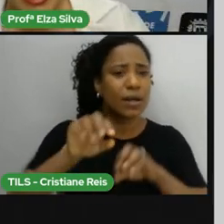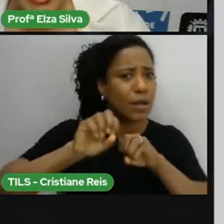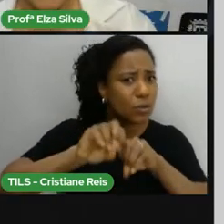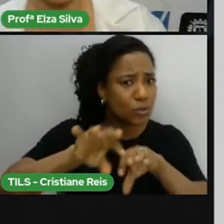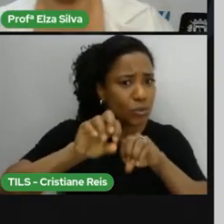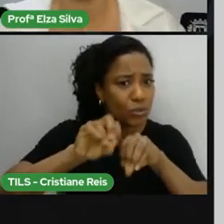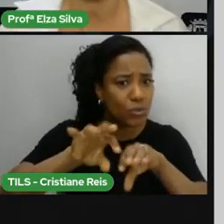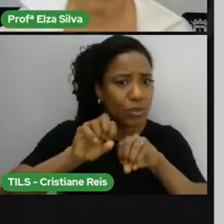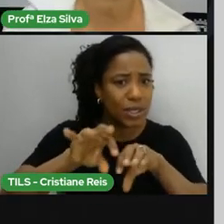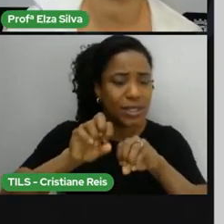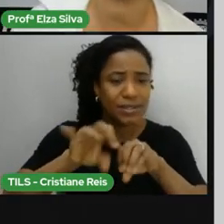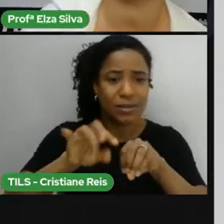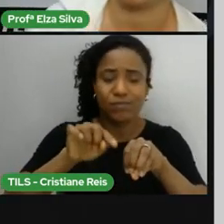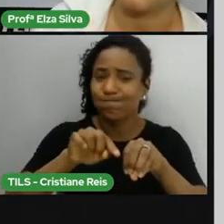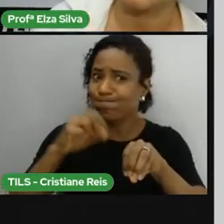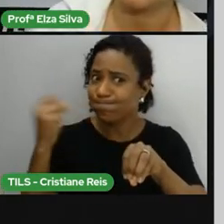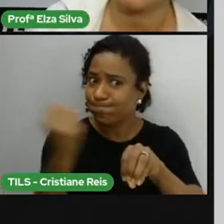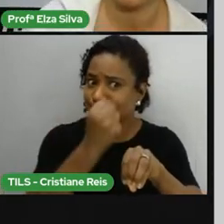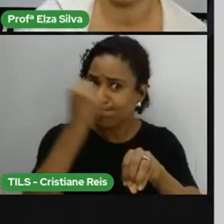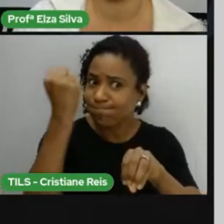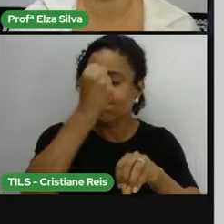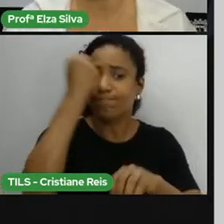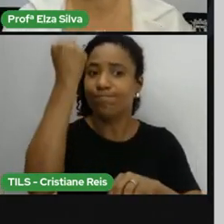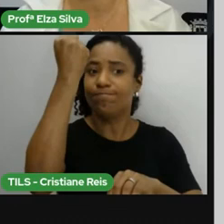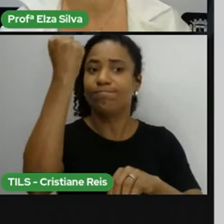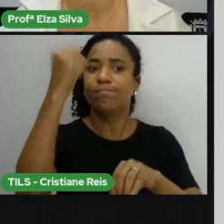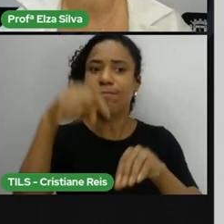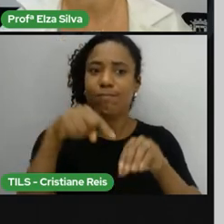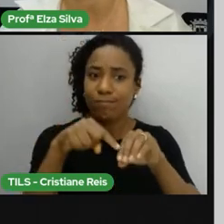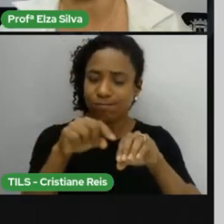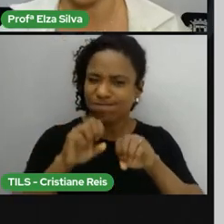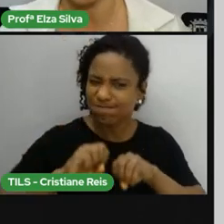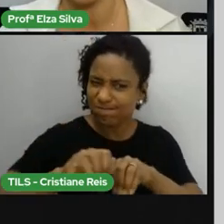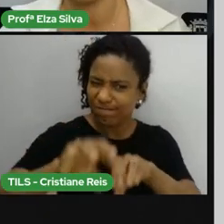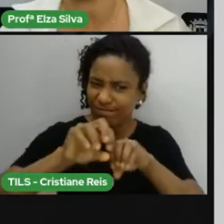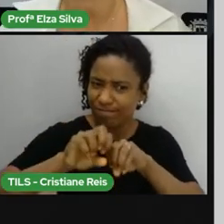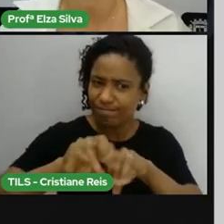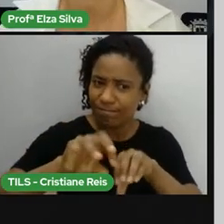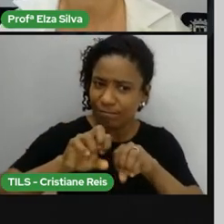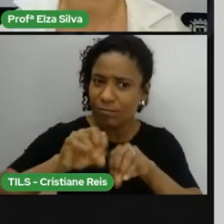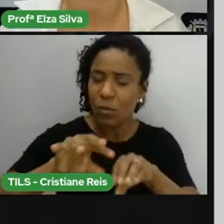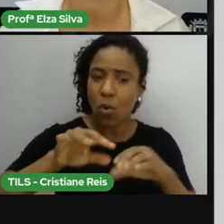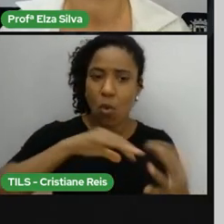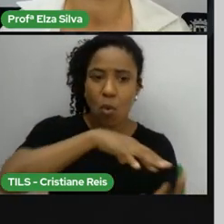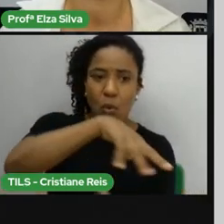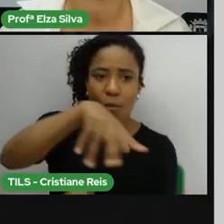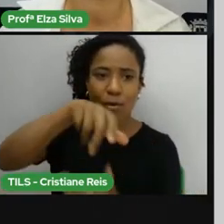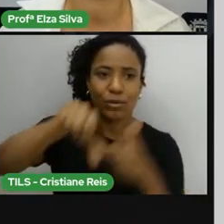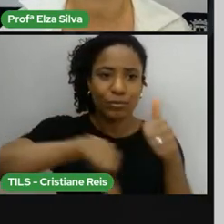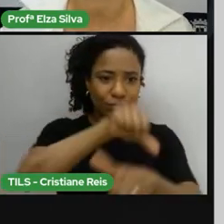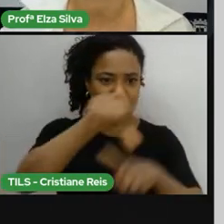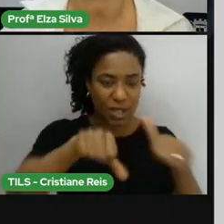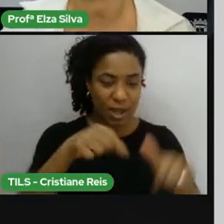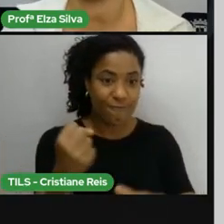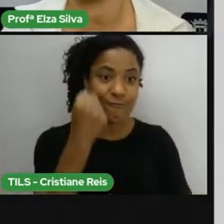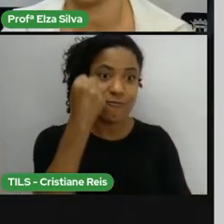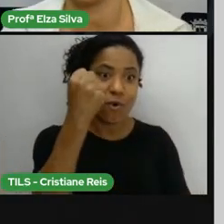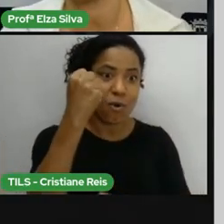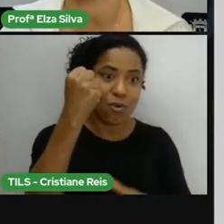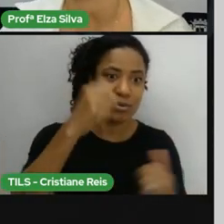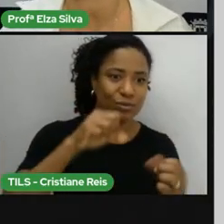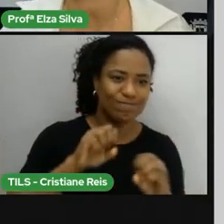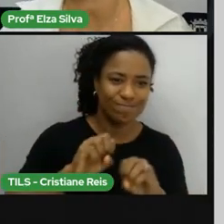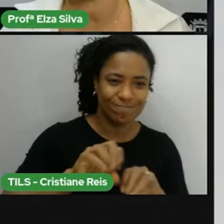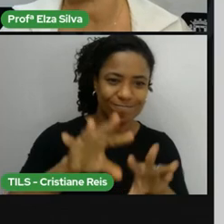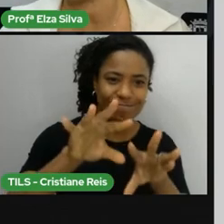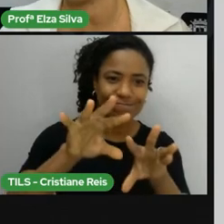é a arma mais poderosa que você pode usar para mudar o mundo. Então termino a aula de